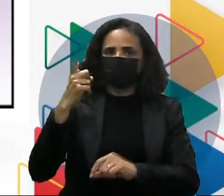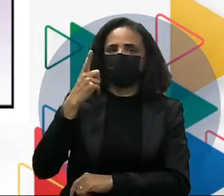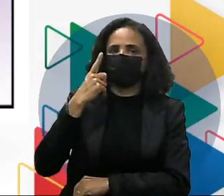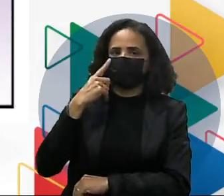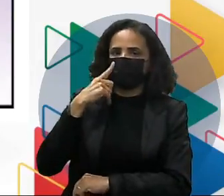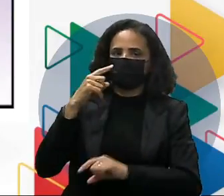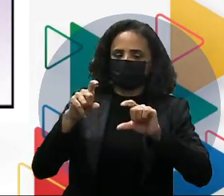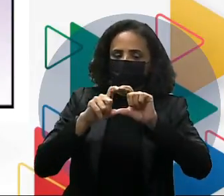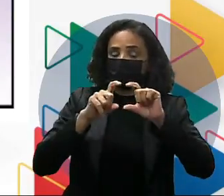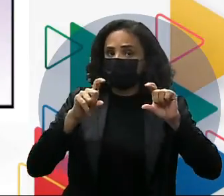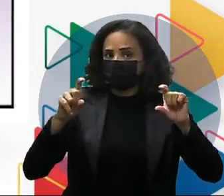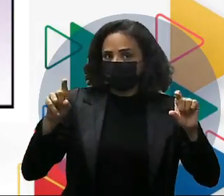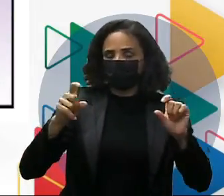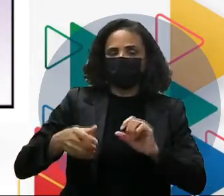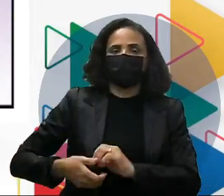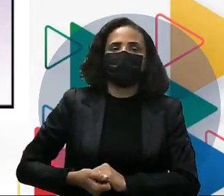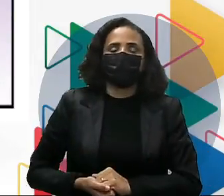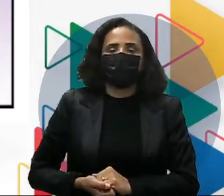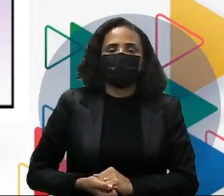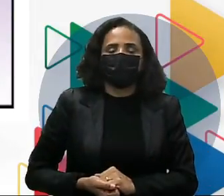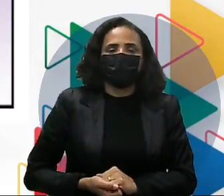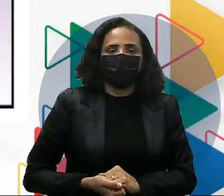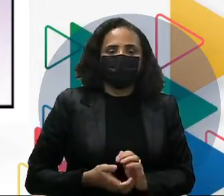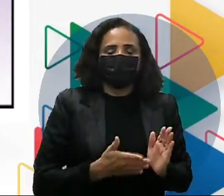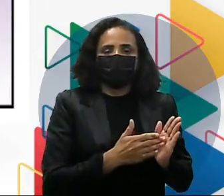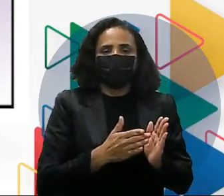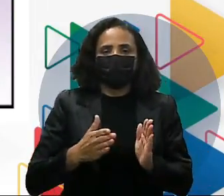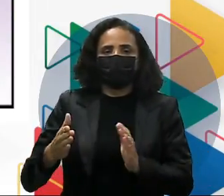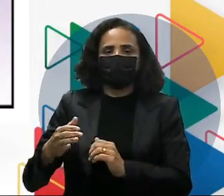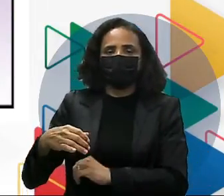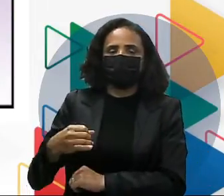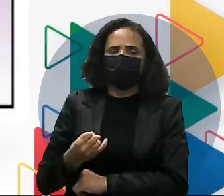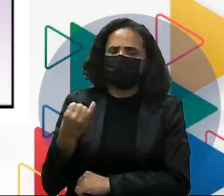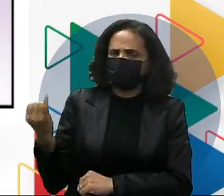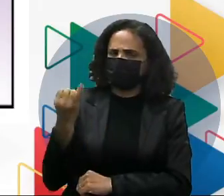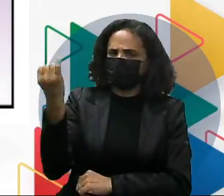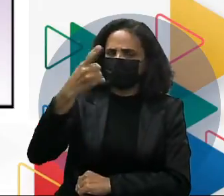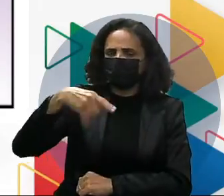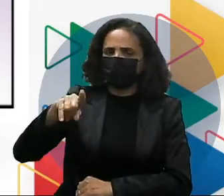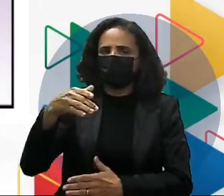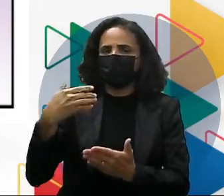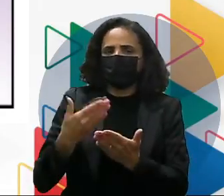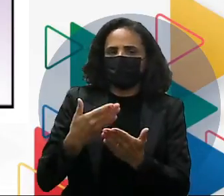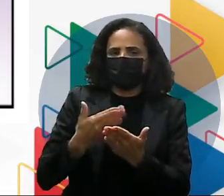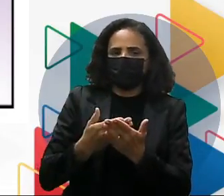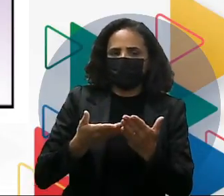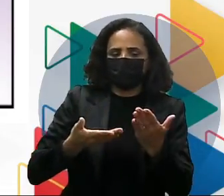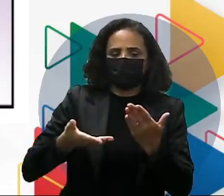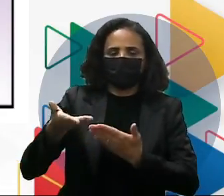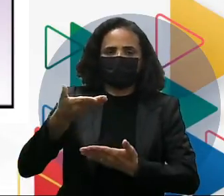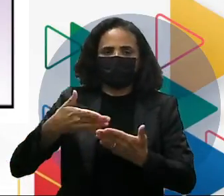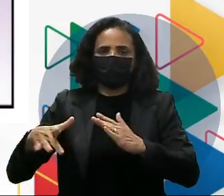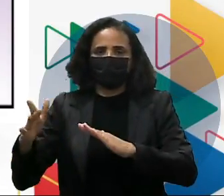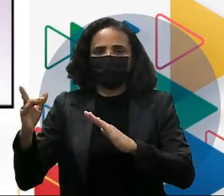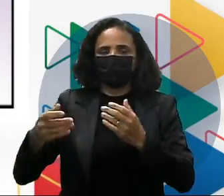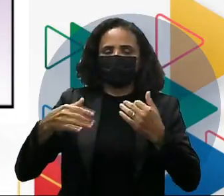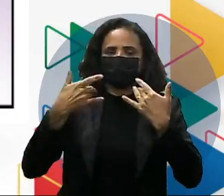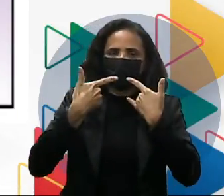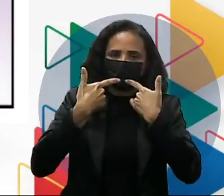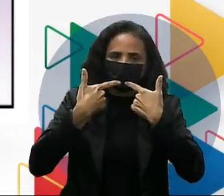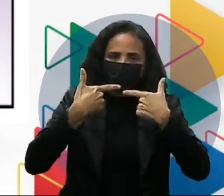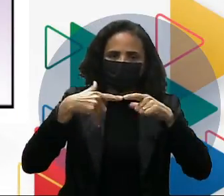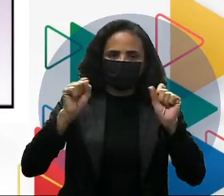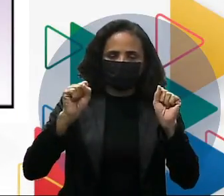As tirinhas são ali bastante utilizadas, porque ela faz essa mescla aí da linguagem